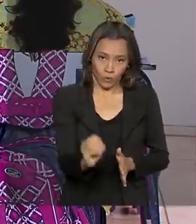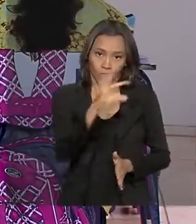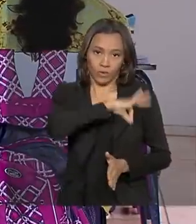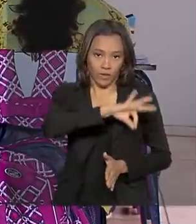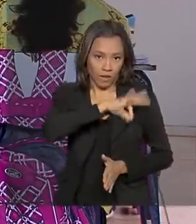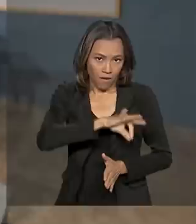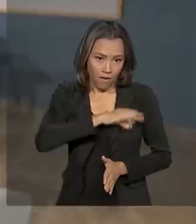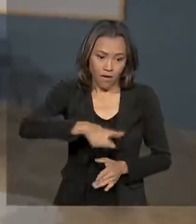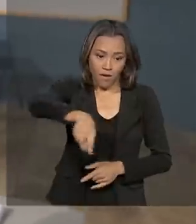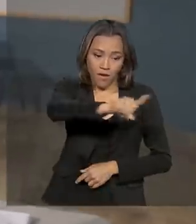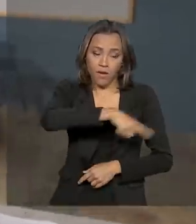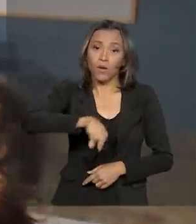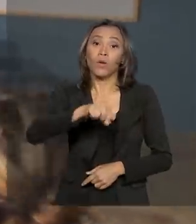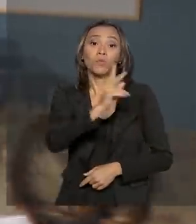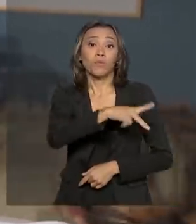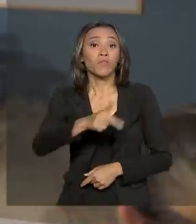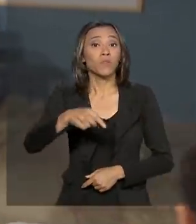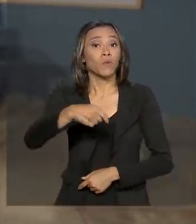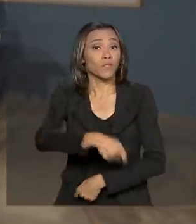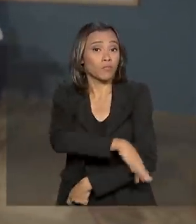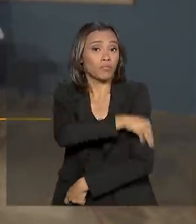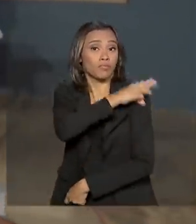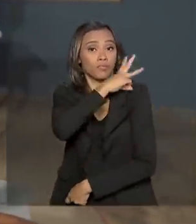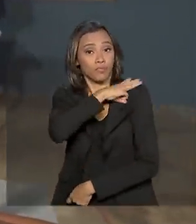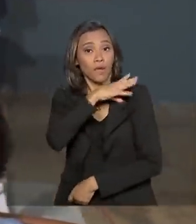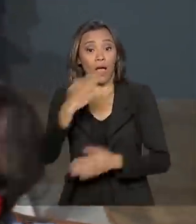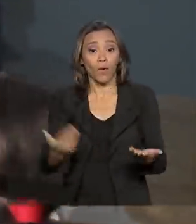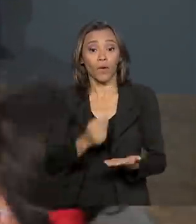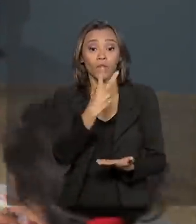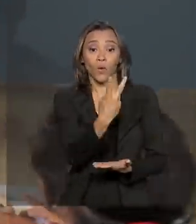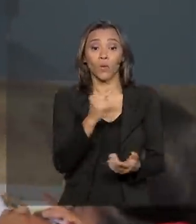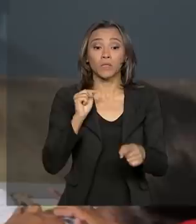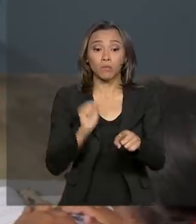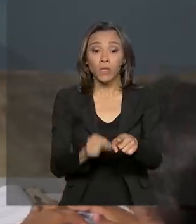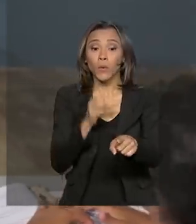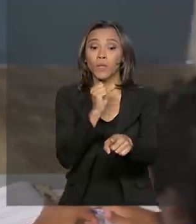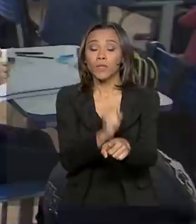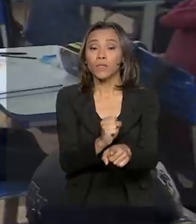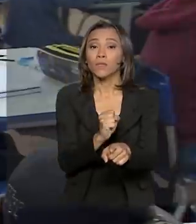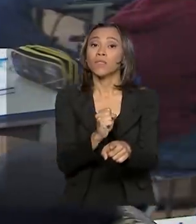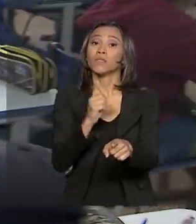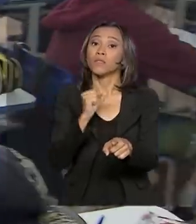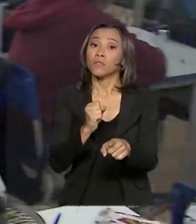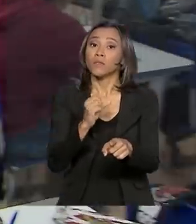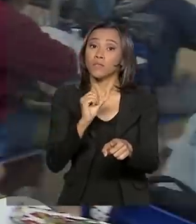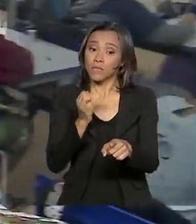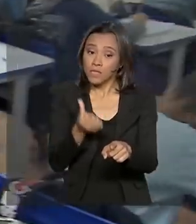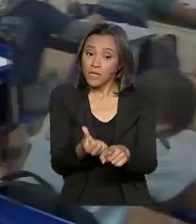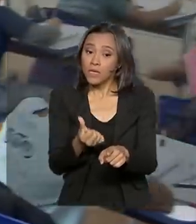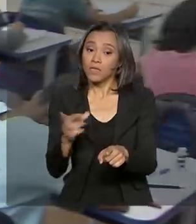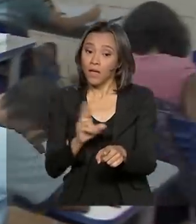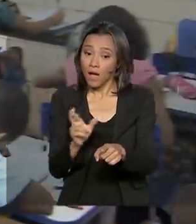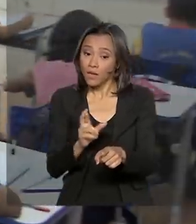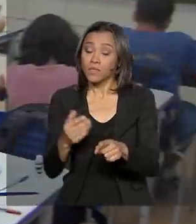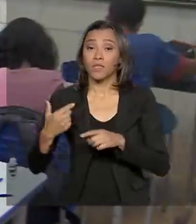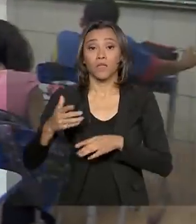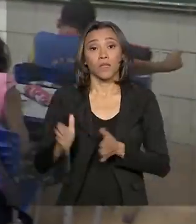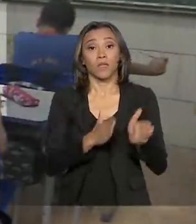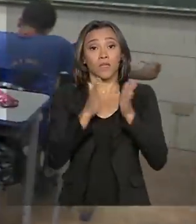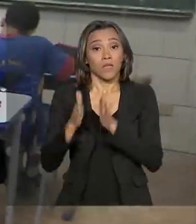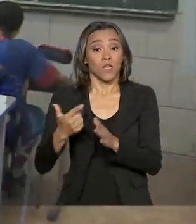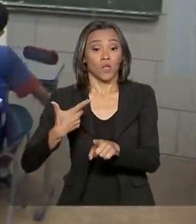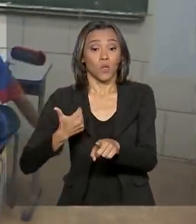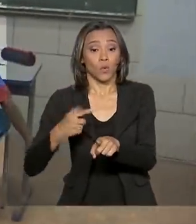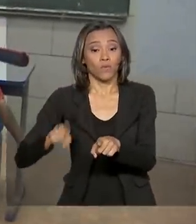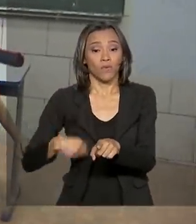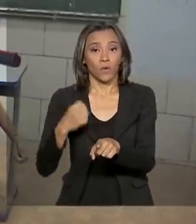educação básica agora é de R$ 2.886, 12,84%